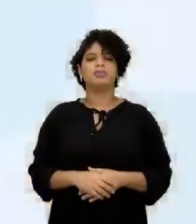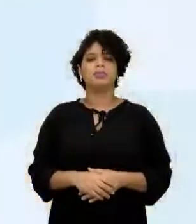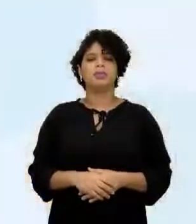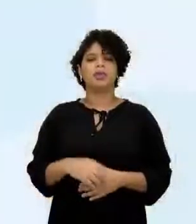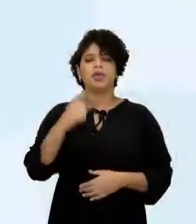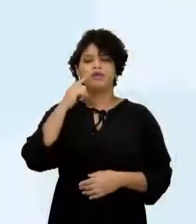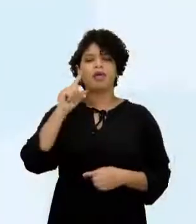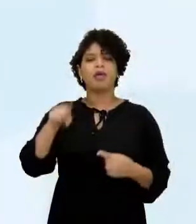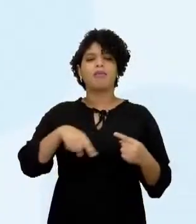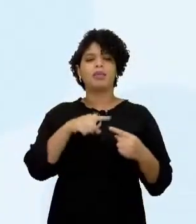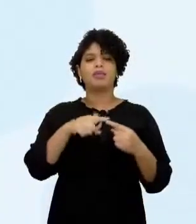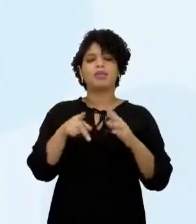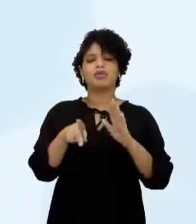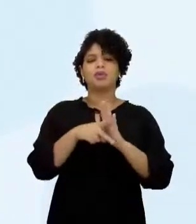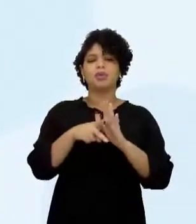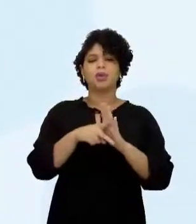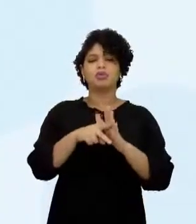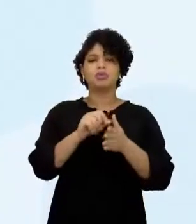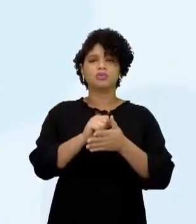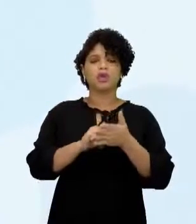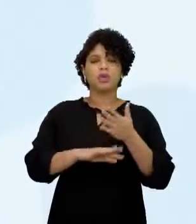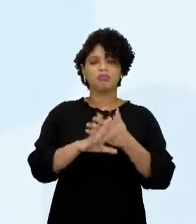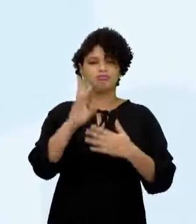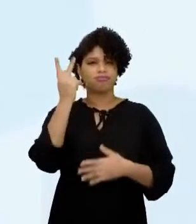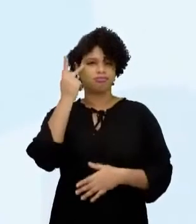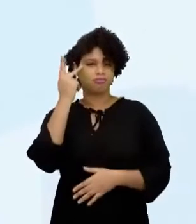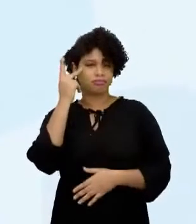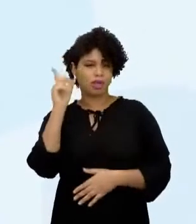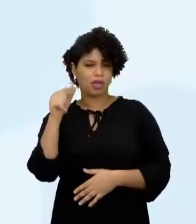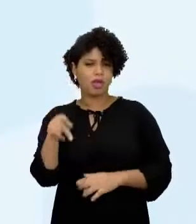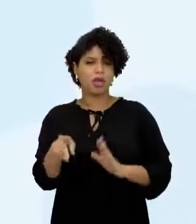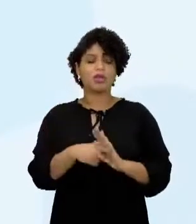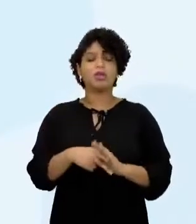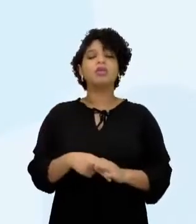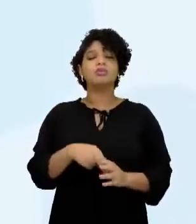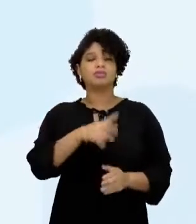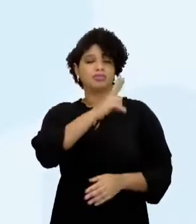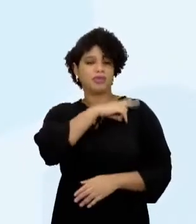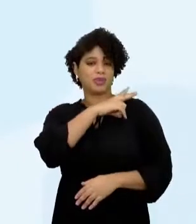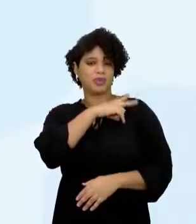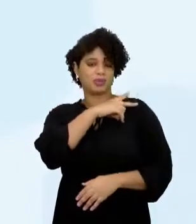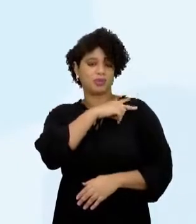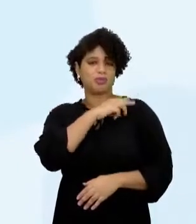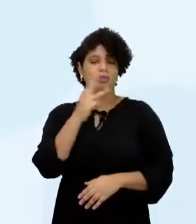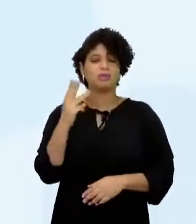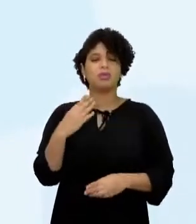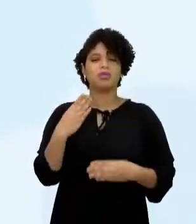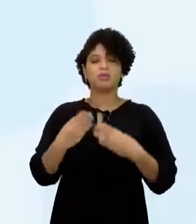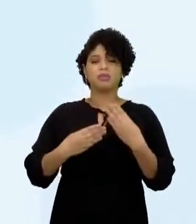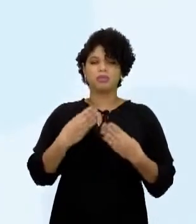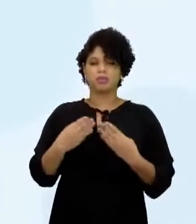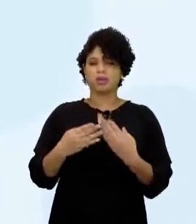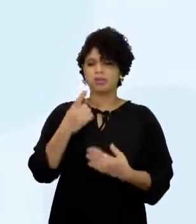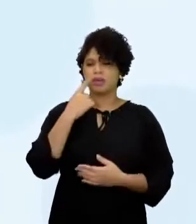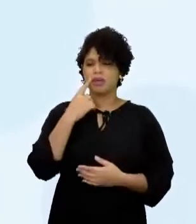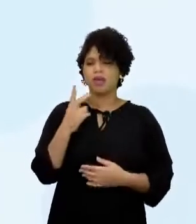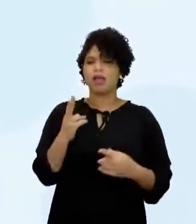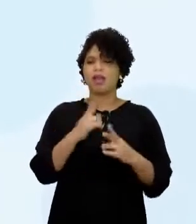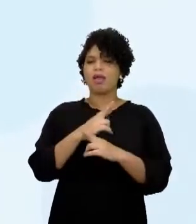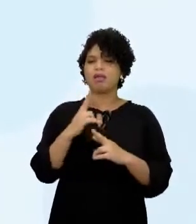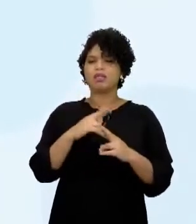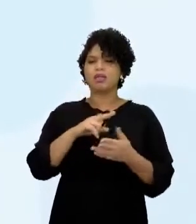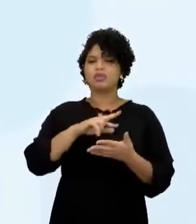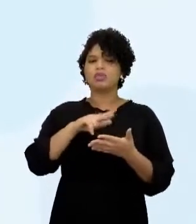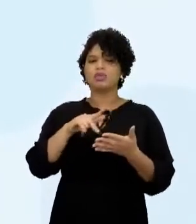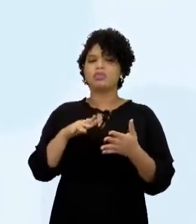habilidade do currículo paulista aí de segunda série, terceiro bimestre Associar as manifestações culturais dos diferentes